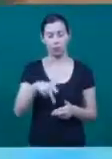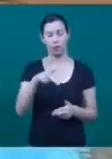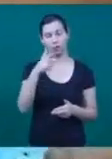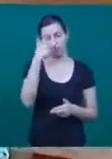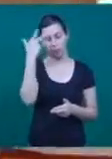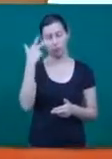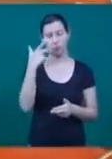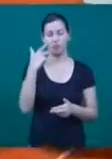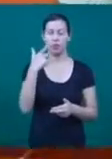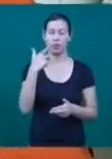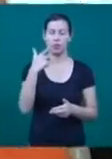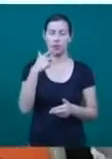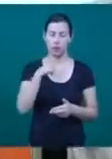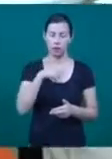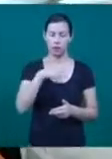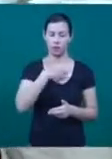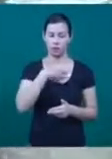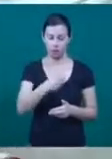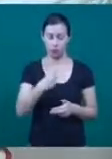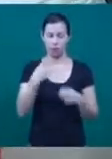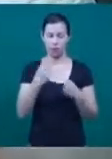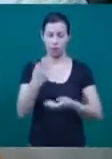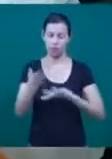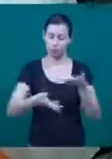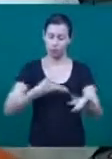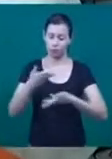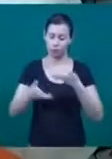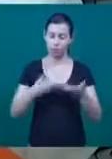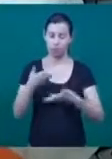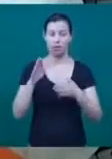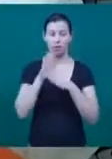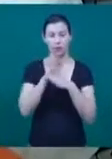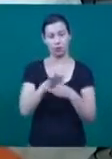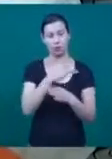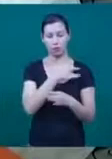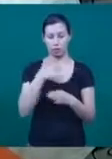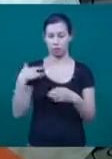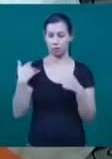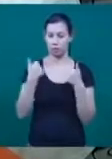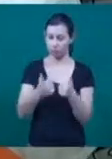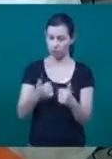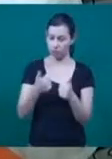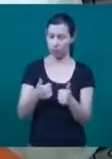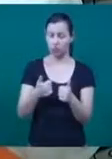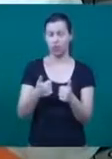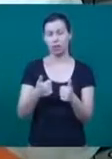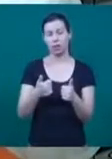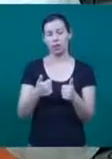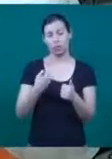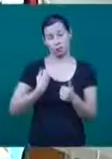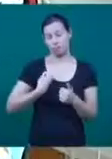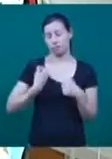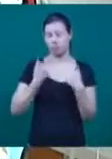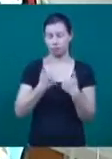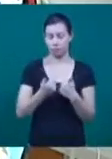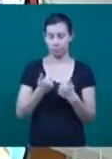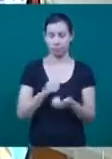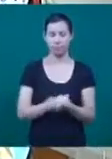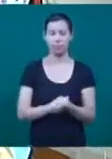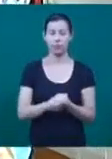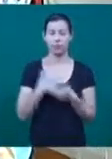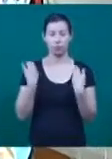quem tem filho com hipotonia precisa ter alguns cuidados especiais para manter o bem-estar e a saúde da criança. Uma